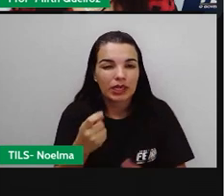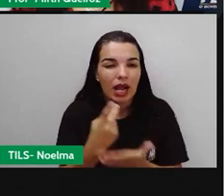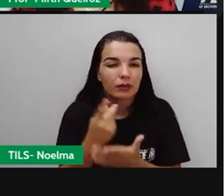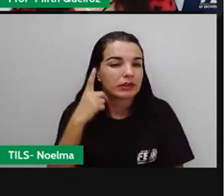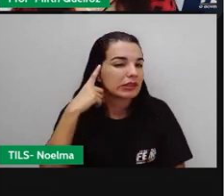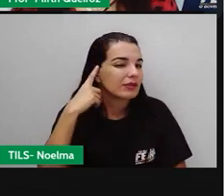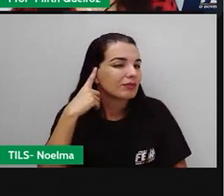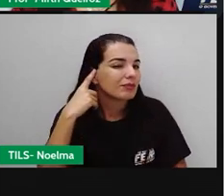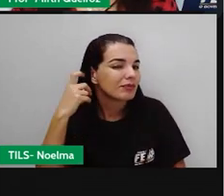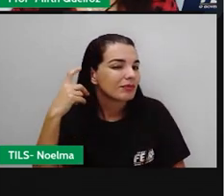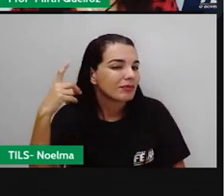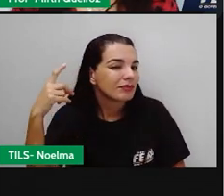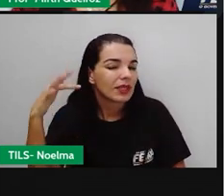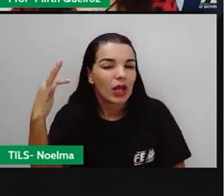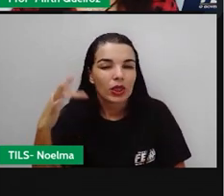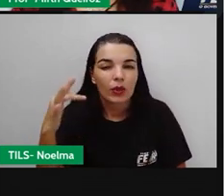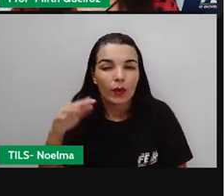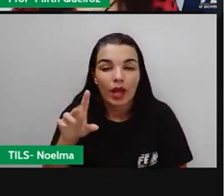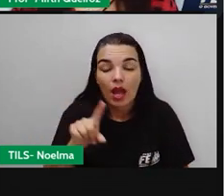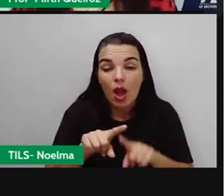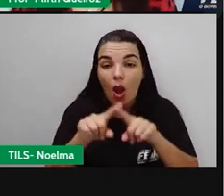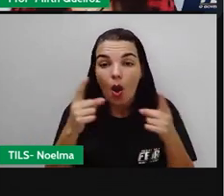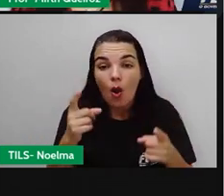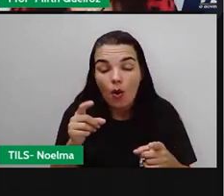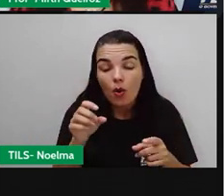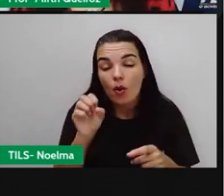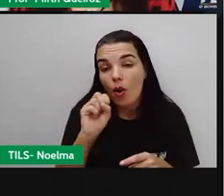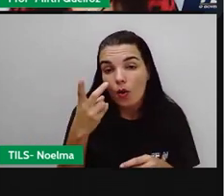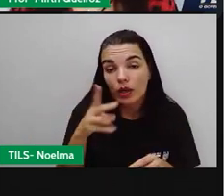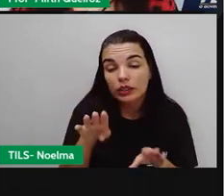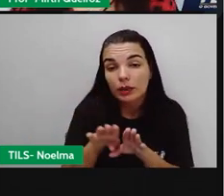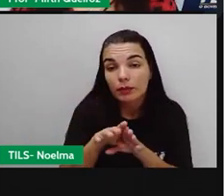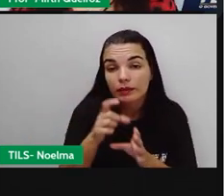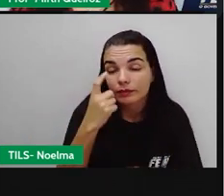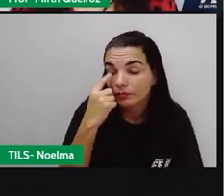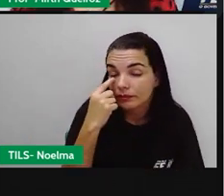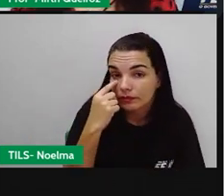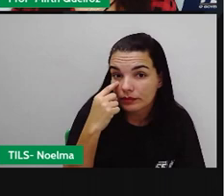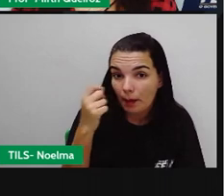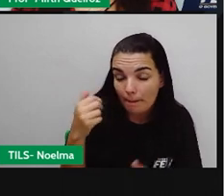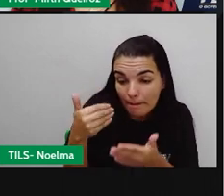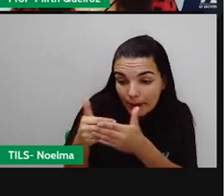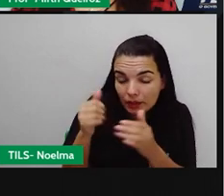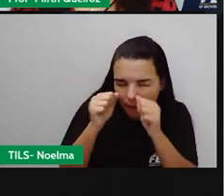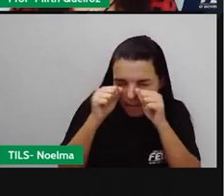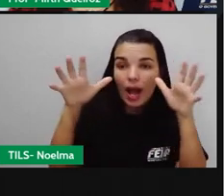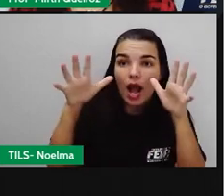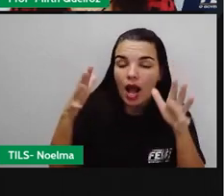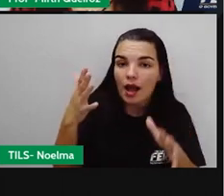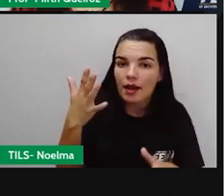explodir próximo dos olhos, por exemplo, pode ainda causar cegueira. Os fogos de artifício também são